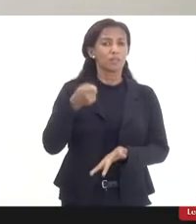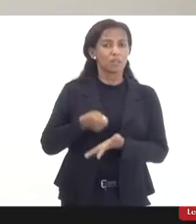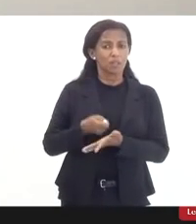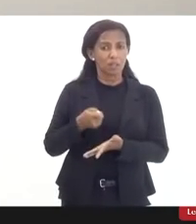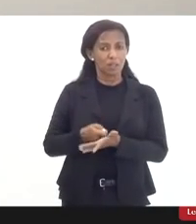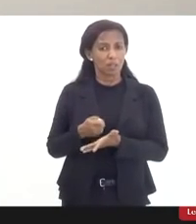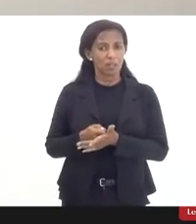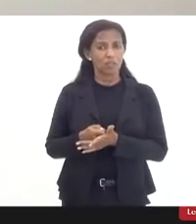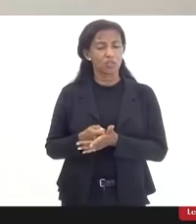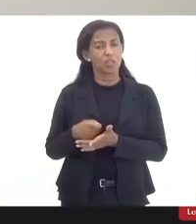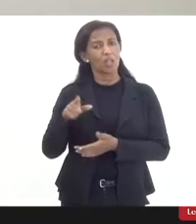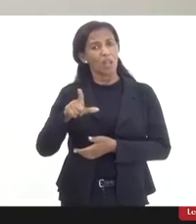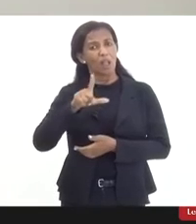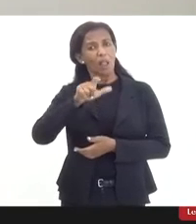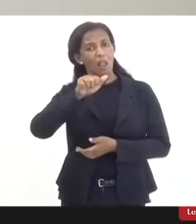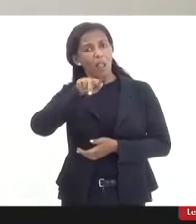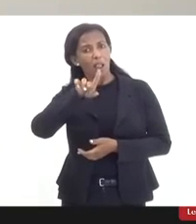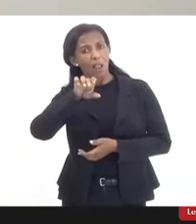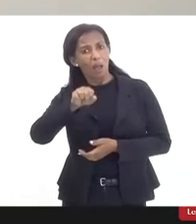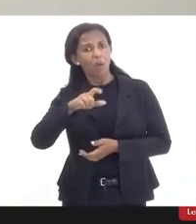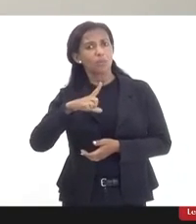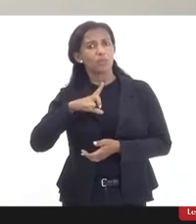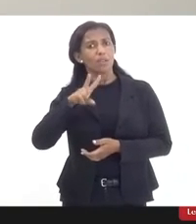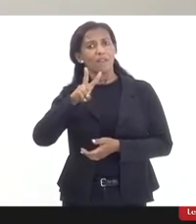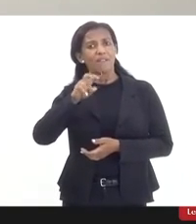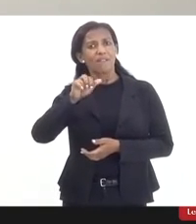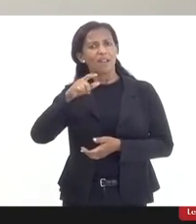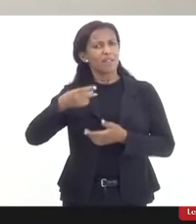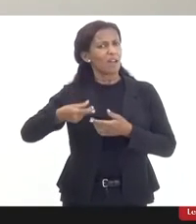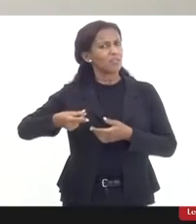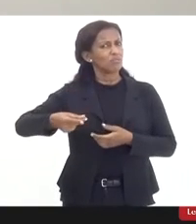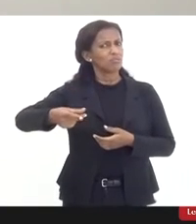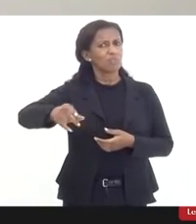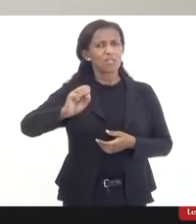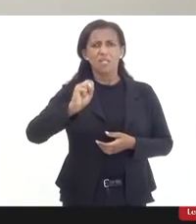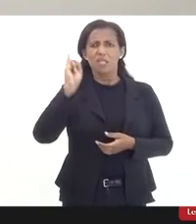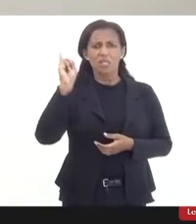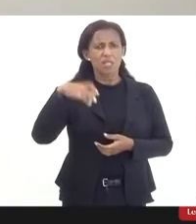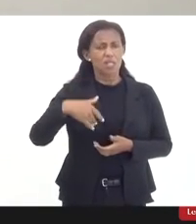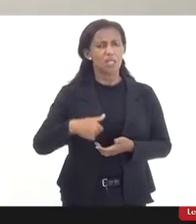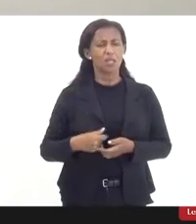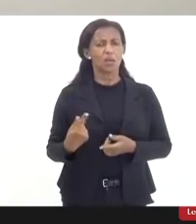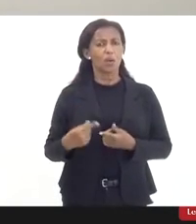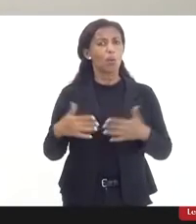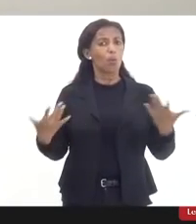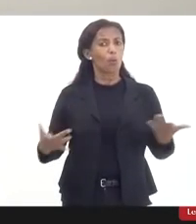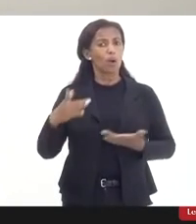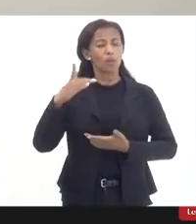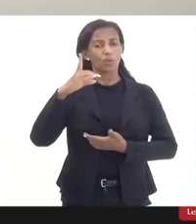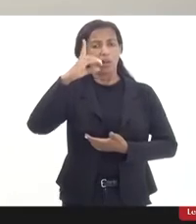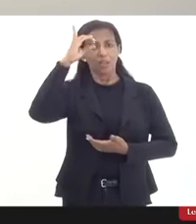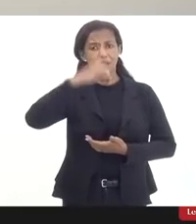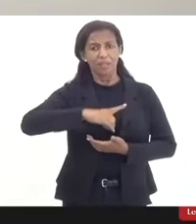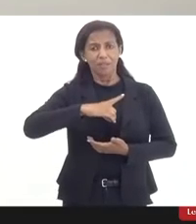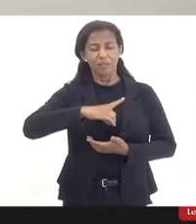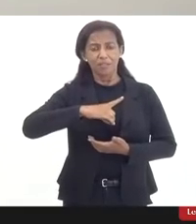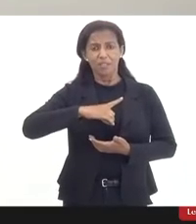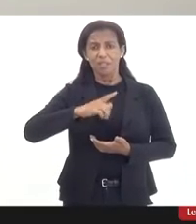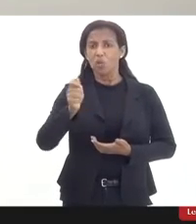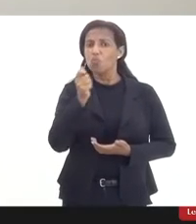que esse laudo ele tenha uma validade por tempo indeterminado, sim, quando a deficiência for de caráter